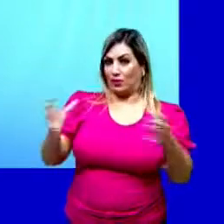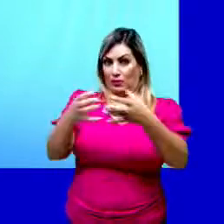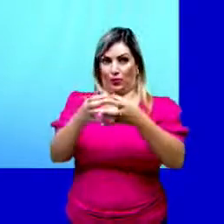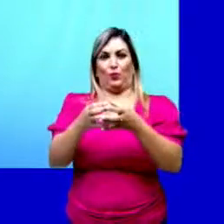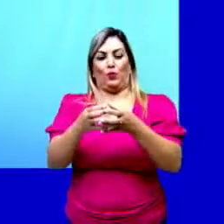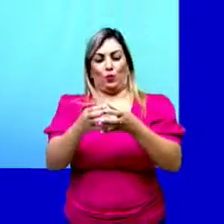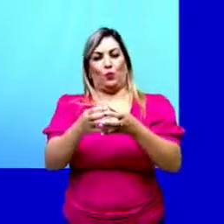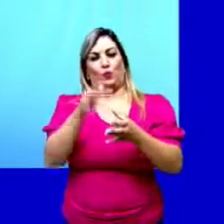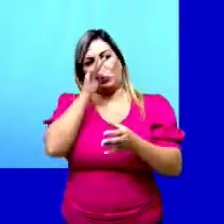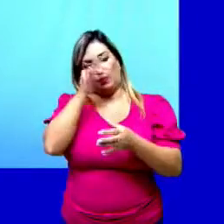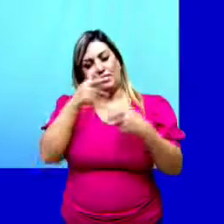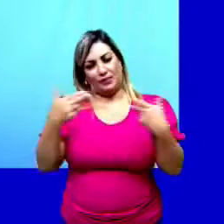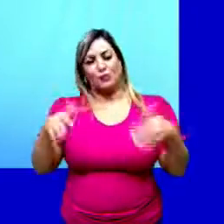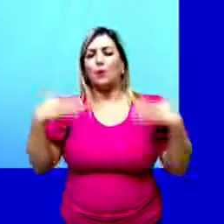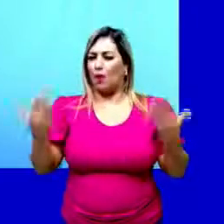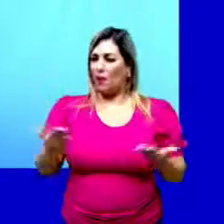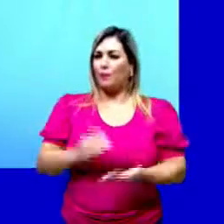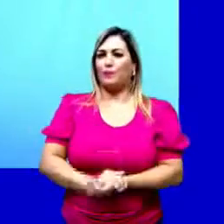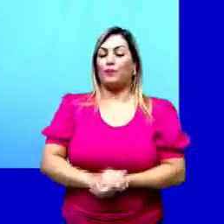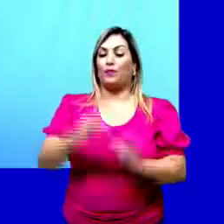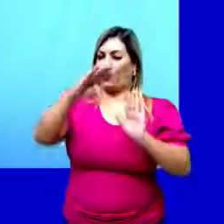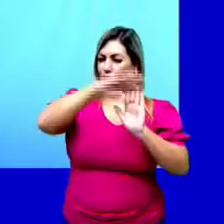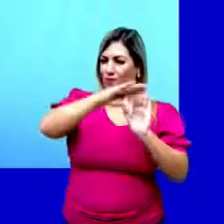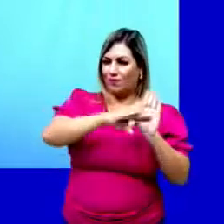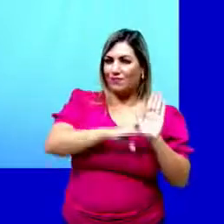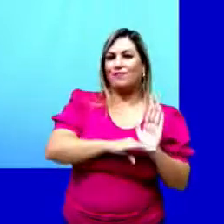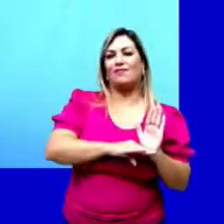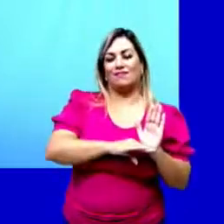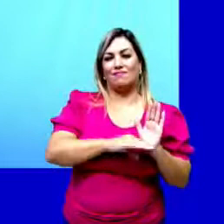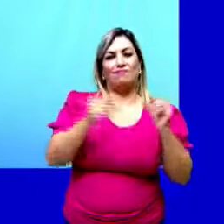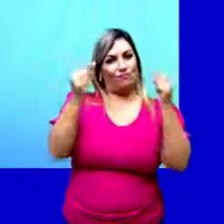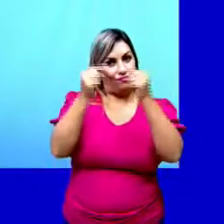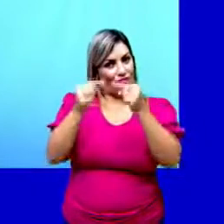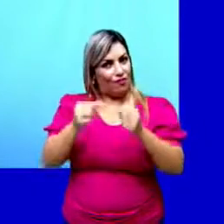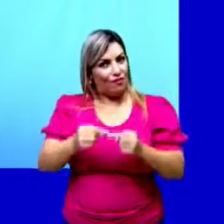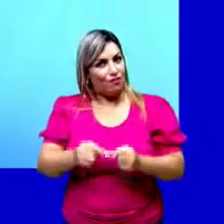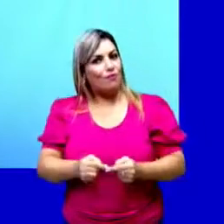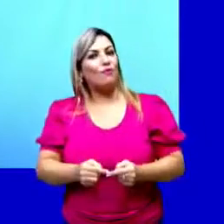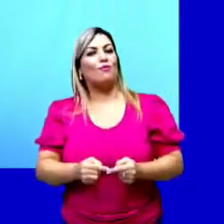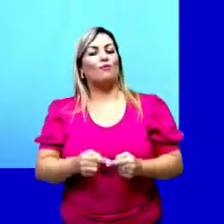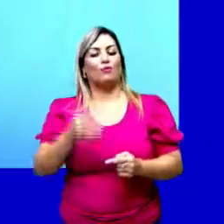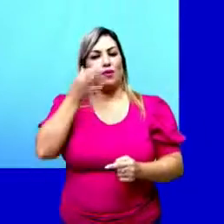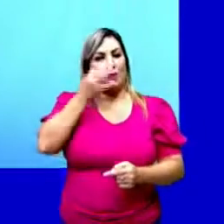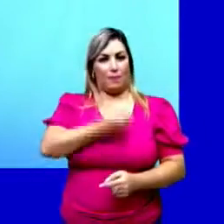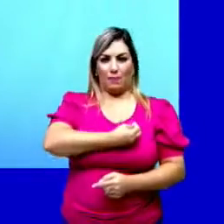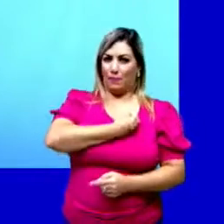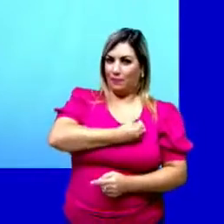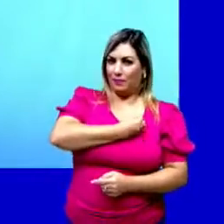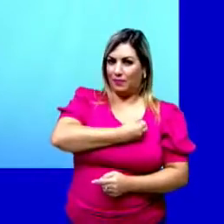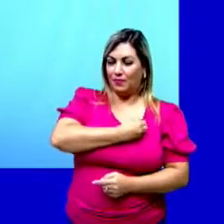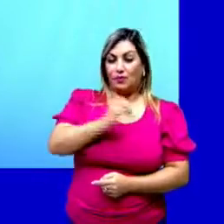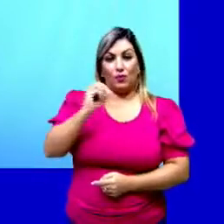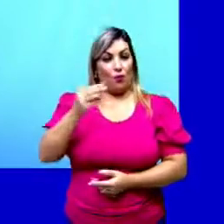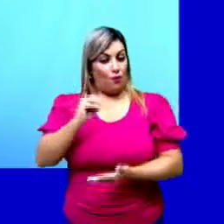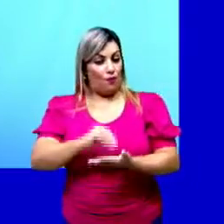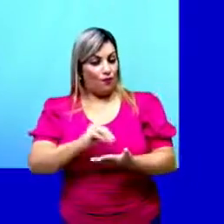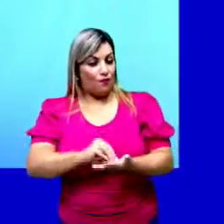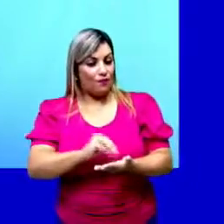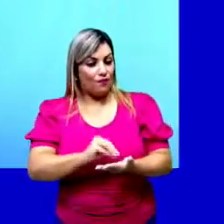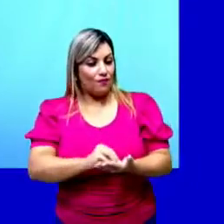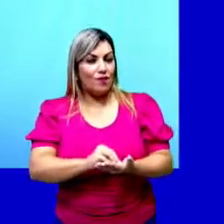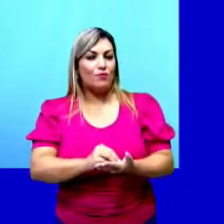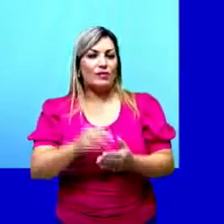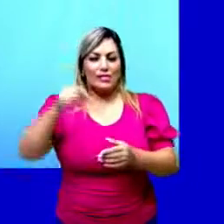grupo vegetal? Ok, pessoal? Vou classificá-los de acordo com a presença ou ausência